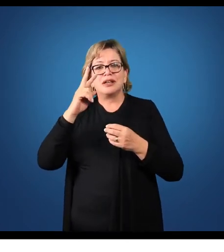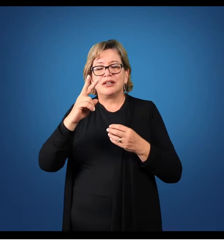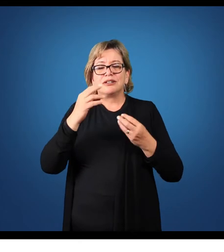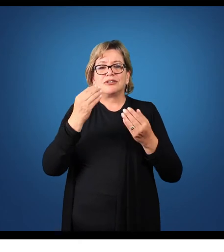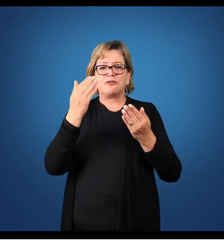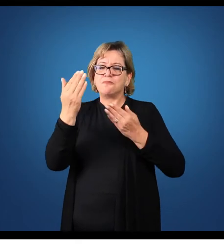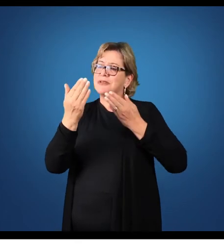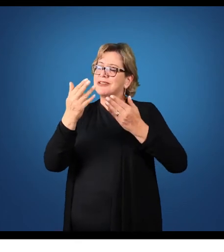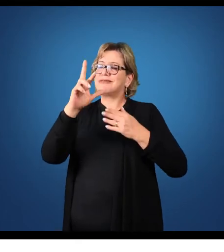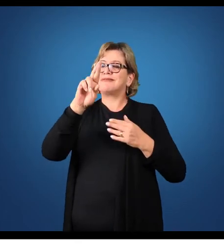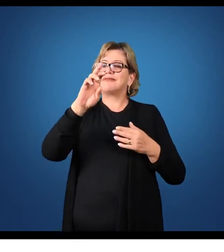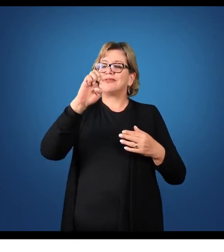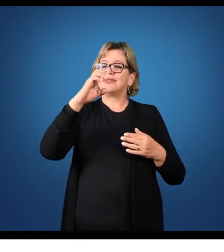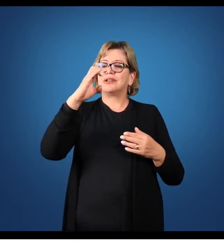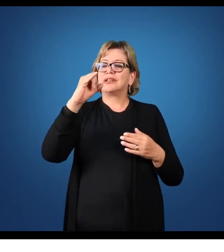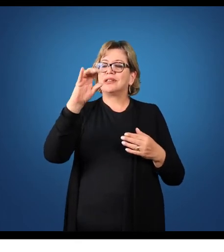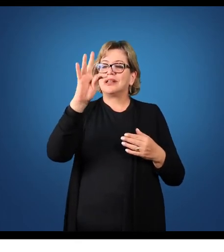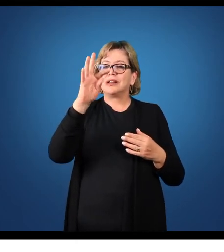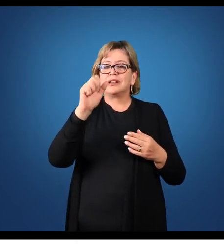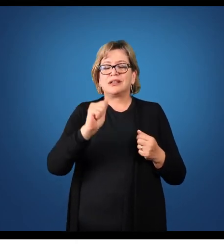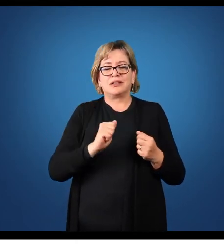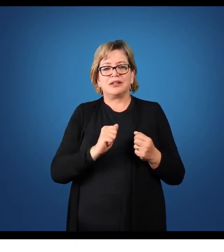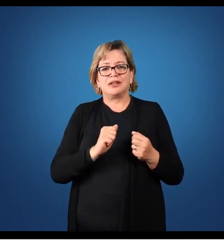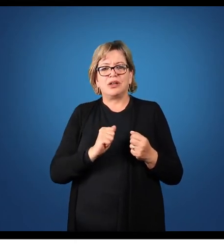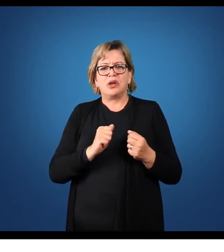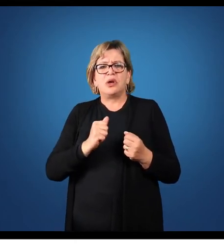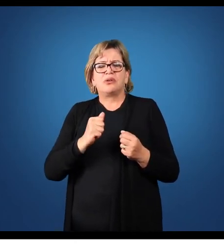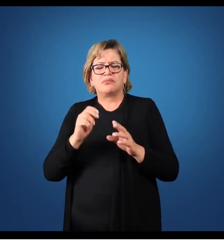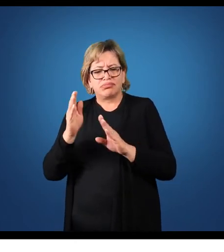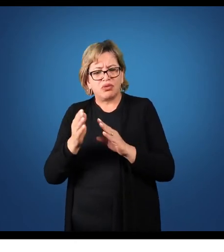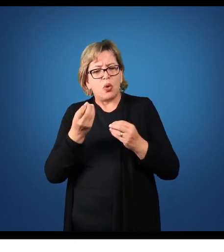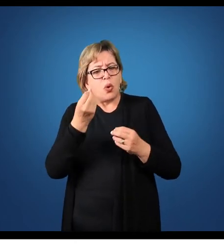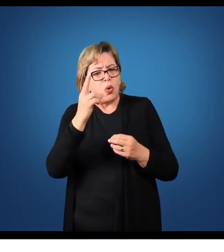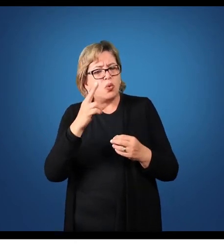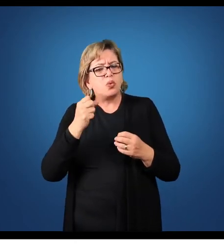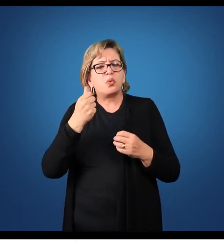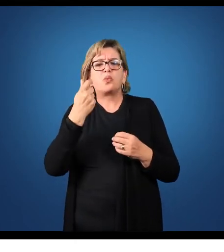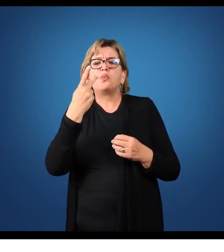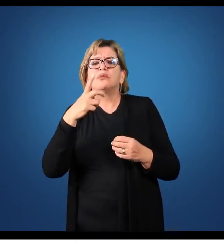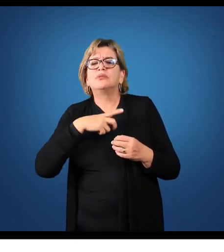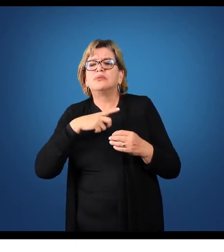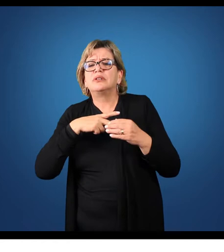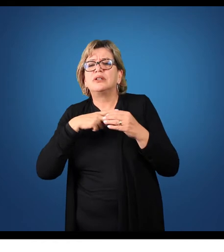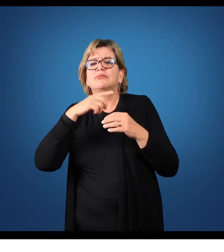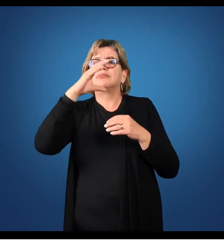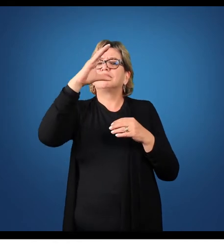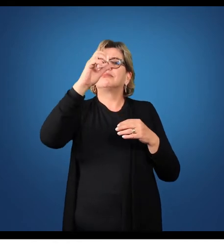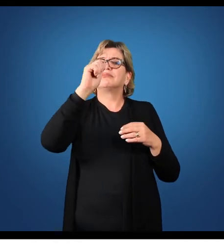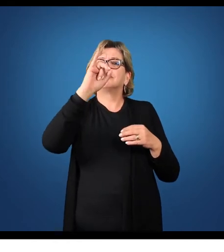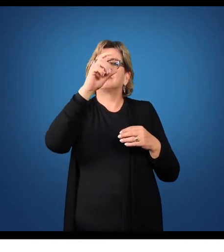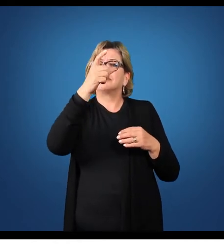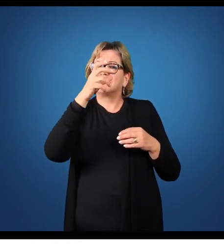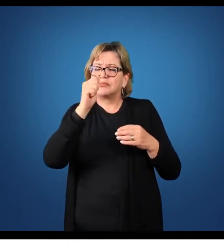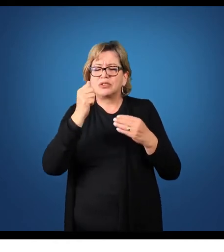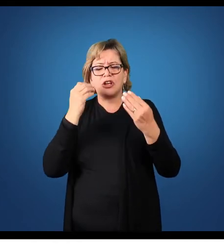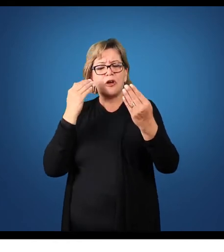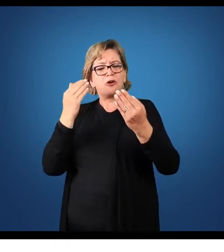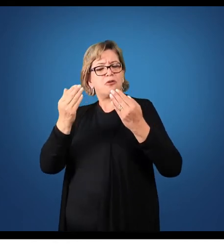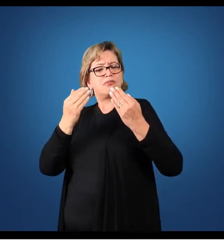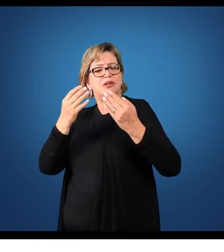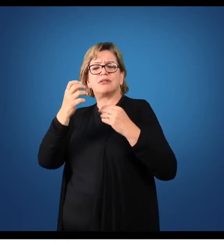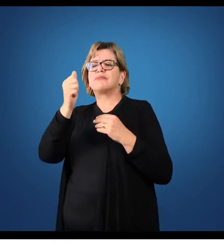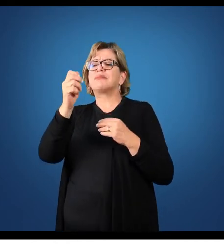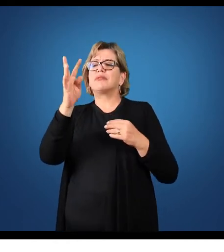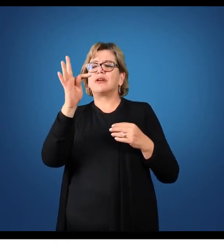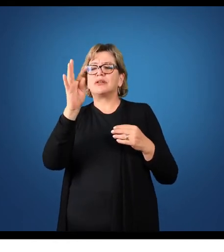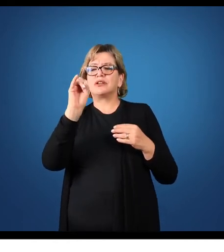Quanto que eu tenho de caixa e disponibilidades em relação ao total do meu ativo. Quanto que eu devo de